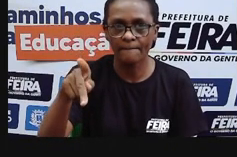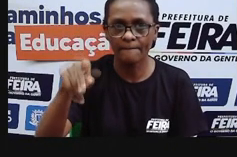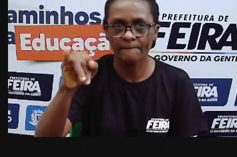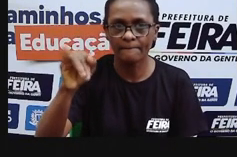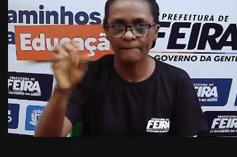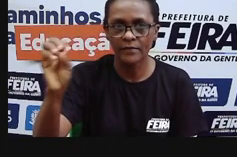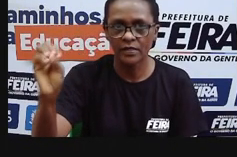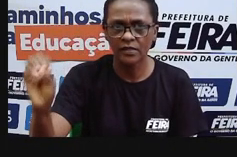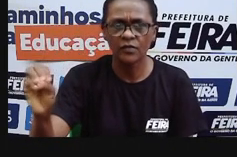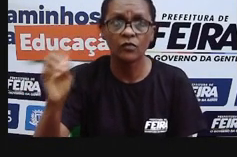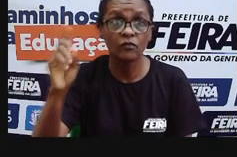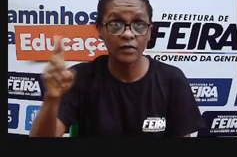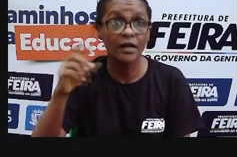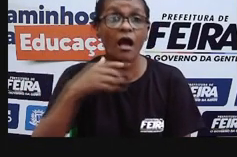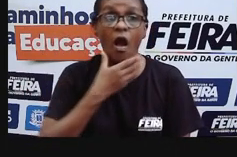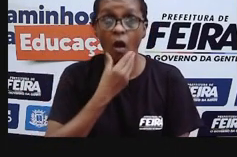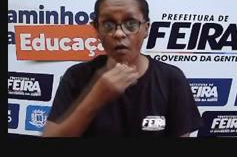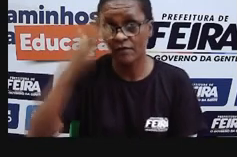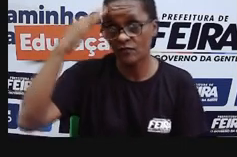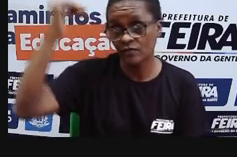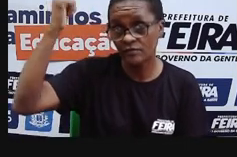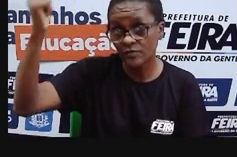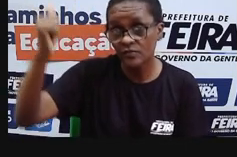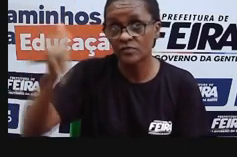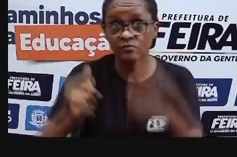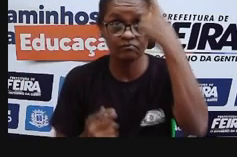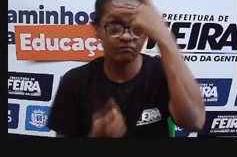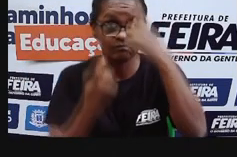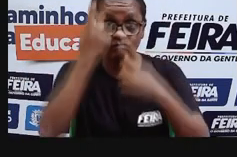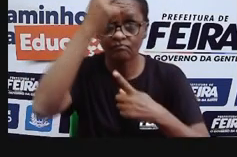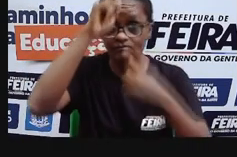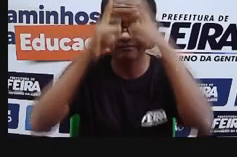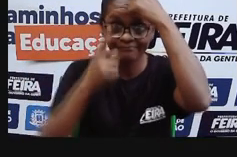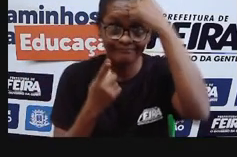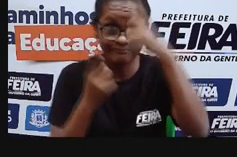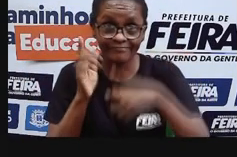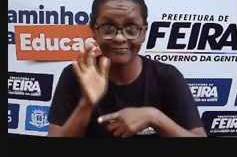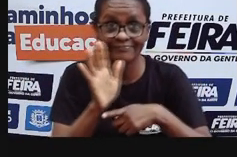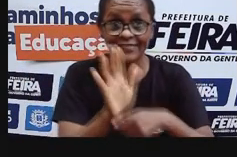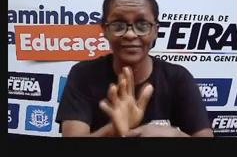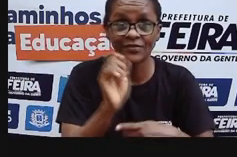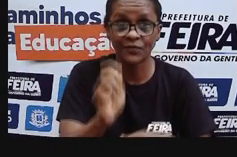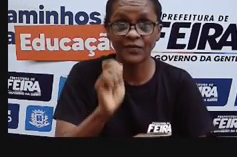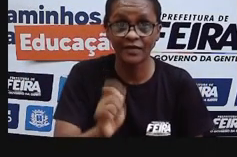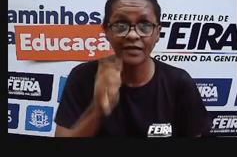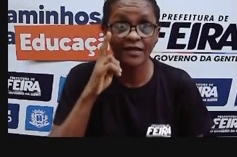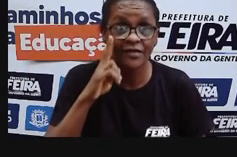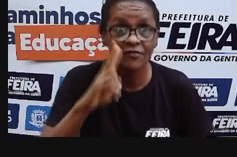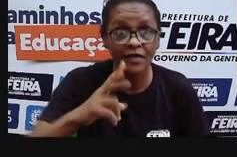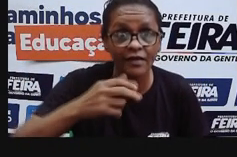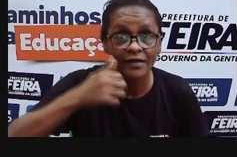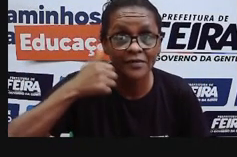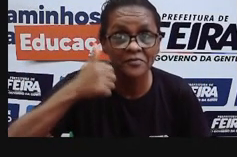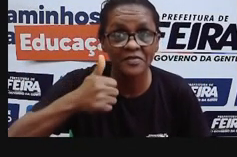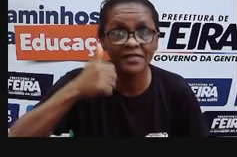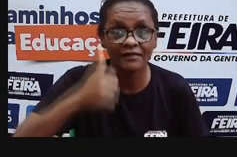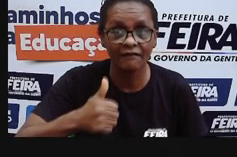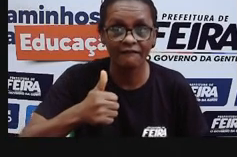essa descoberta do microscópio, assim como foi do telescópio, ela é muito incerta, né?